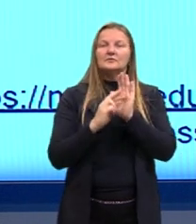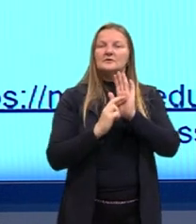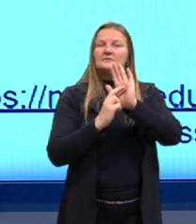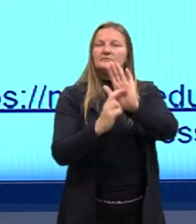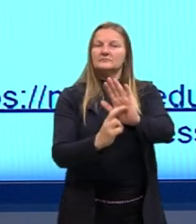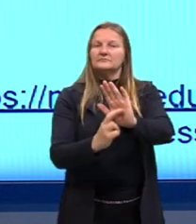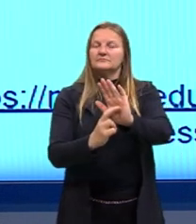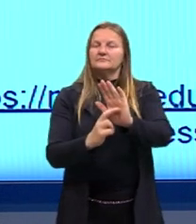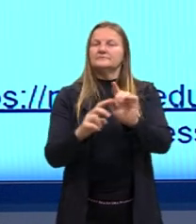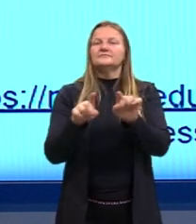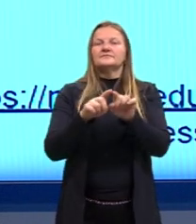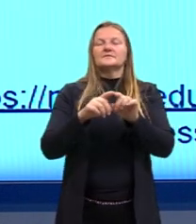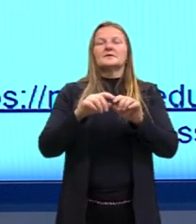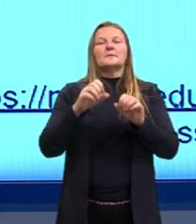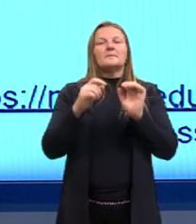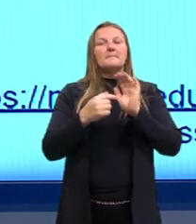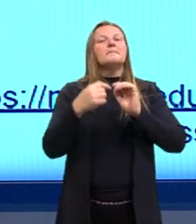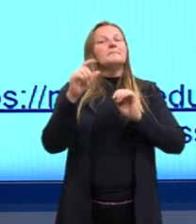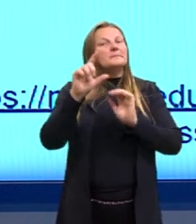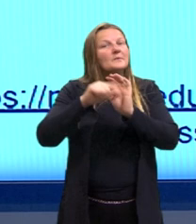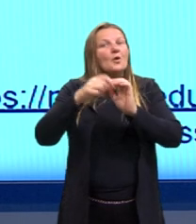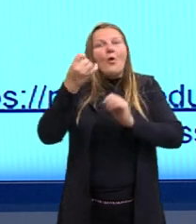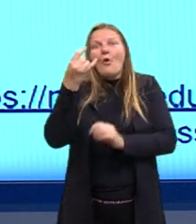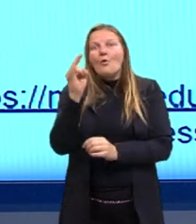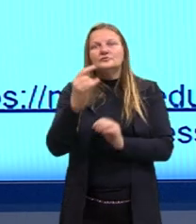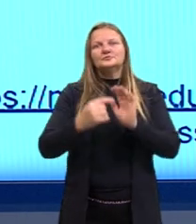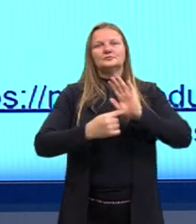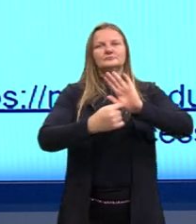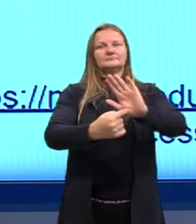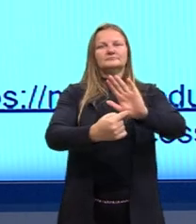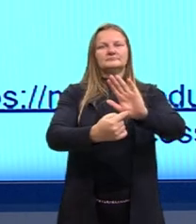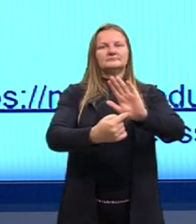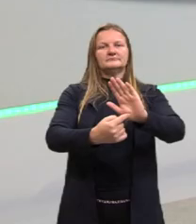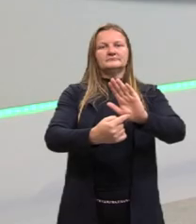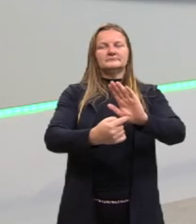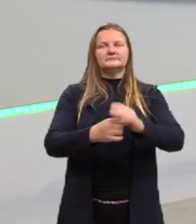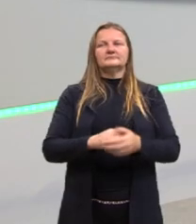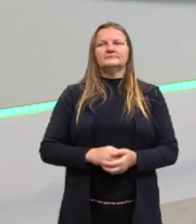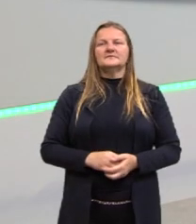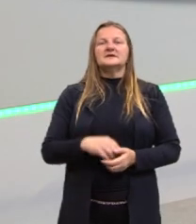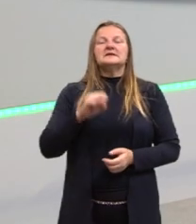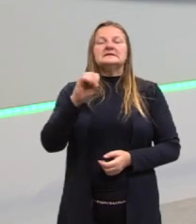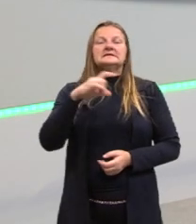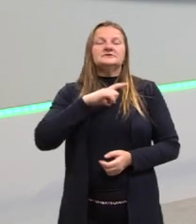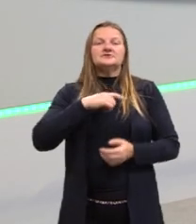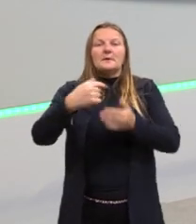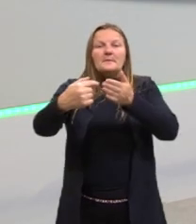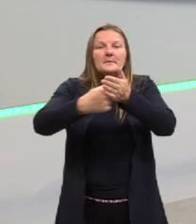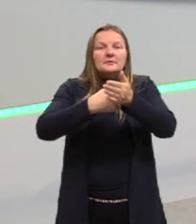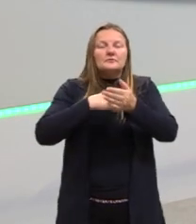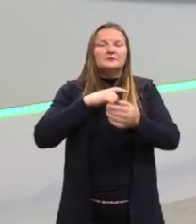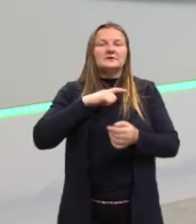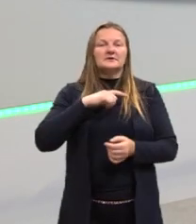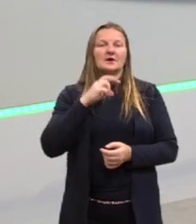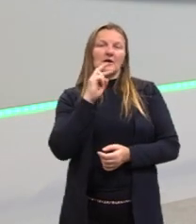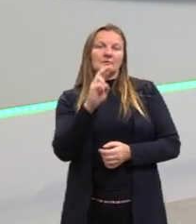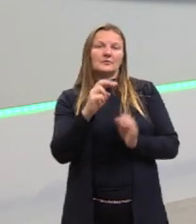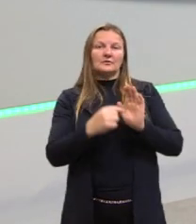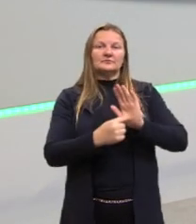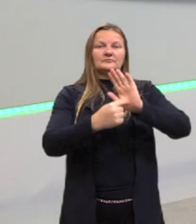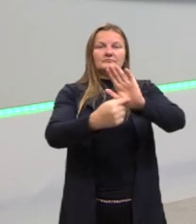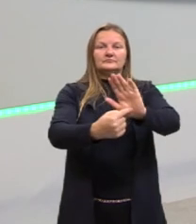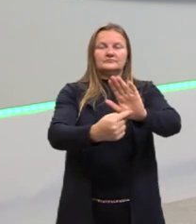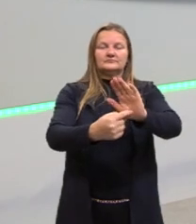tive, e aí sim apresentar esse resultado. Se eu tinha uma pergunta, por exemplo, que eu queria responder, um